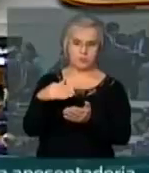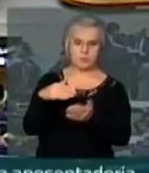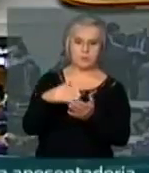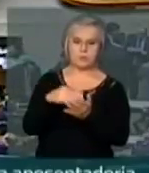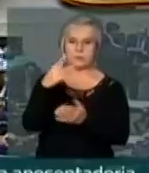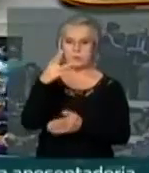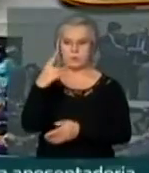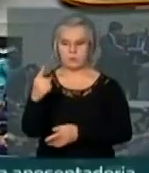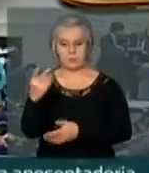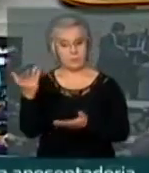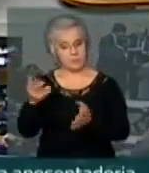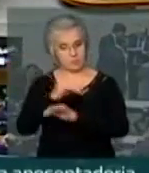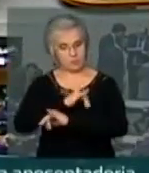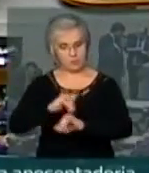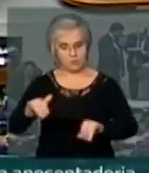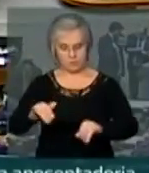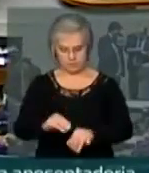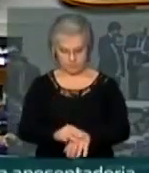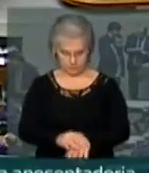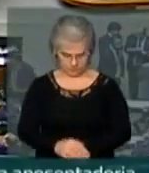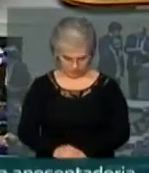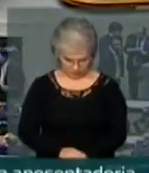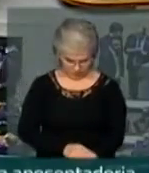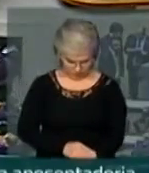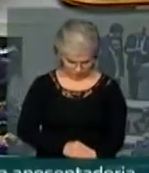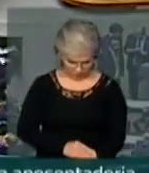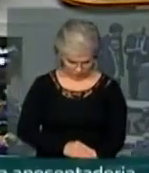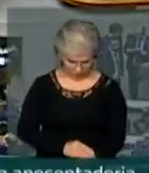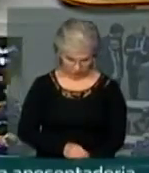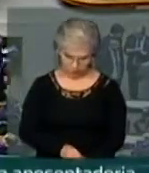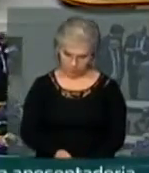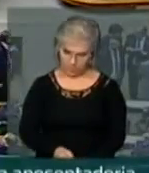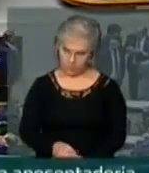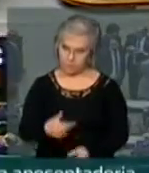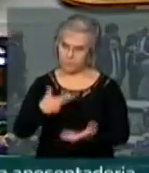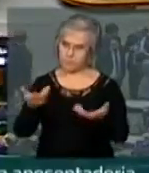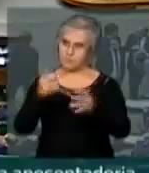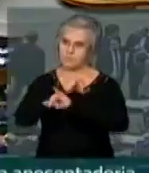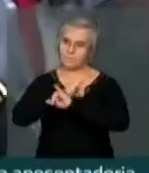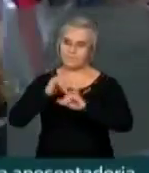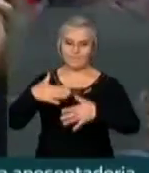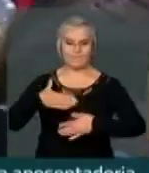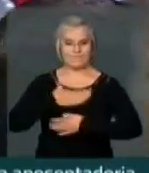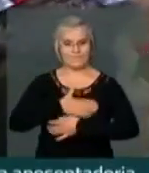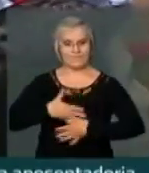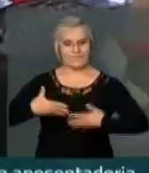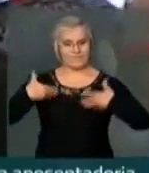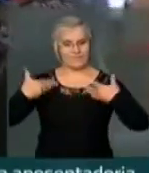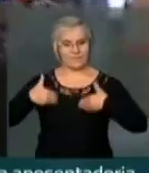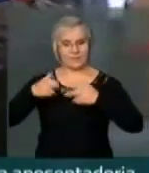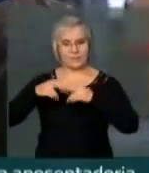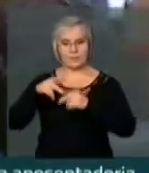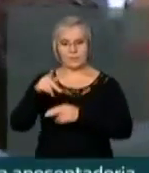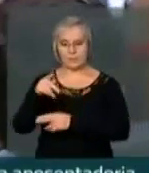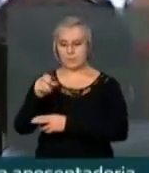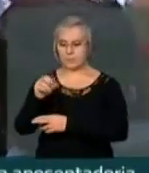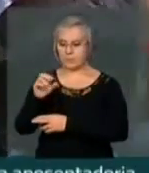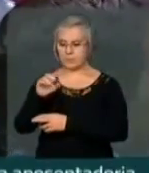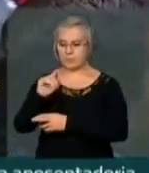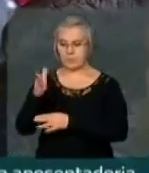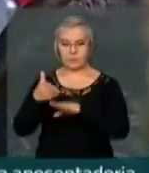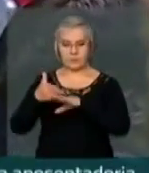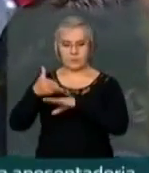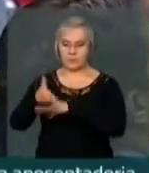Presidente, deputado Edmilson, primeiro eu vou anunciar o meu regozijo pelo ingresso no pessoal deste brilhante